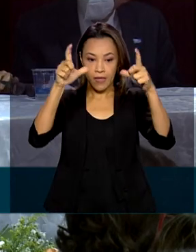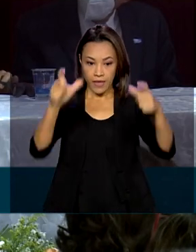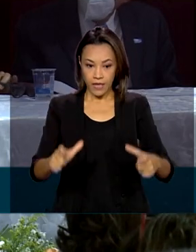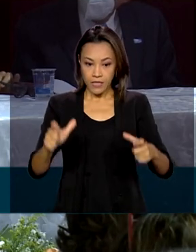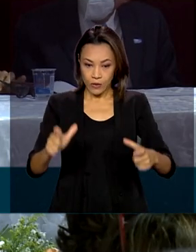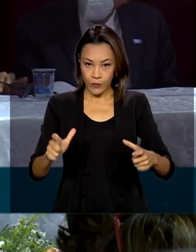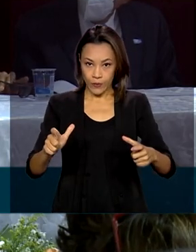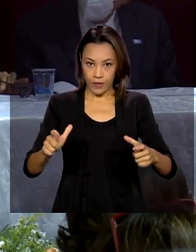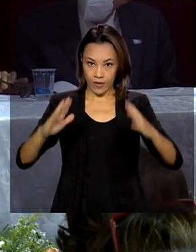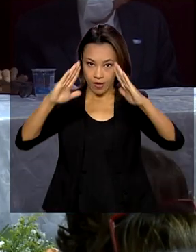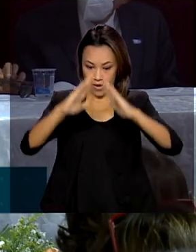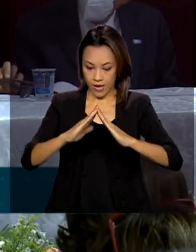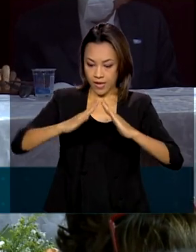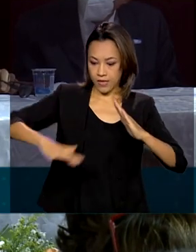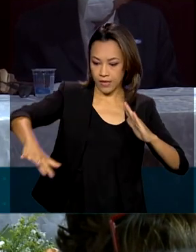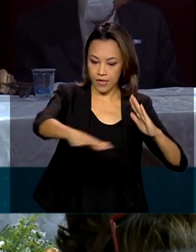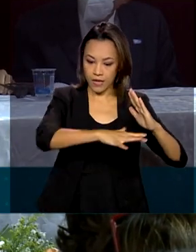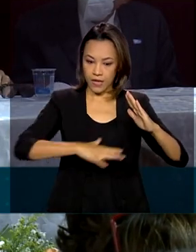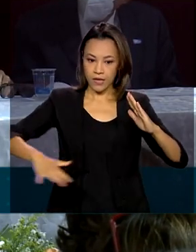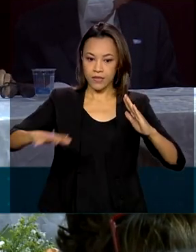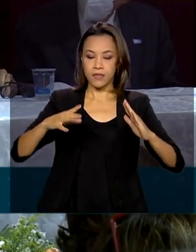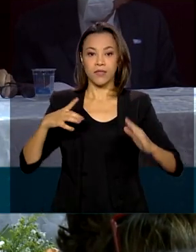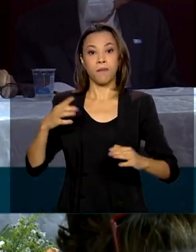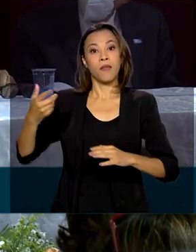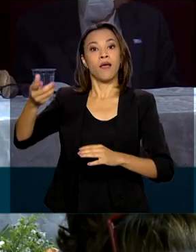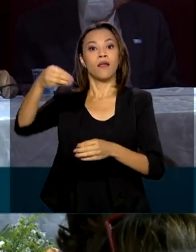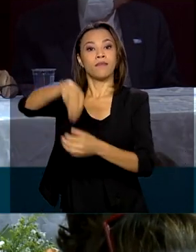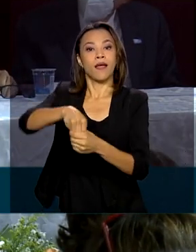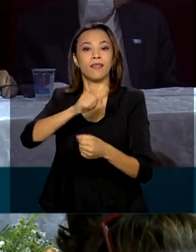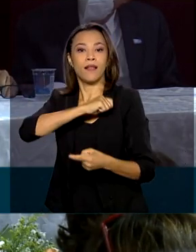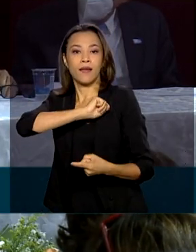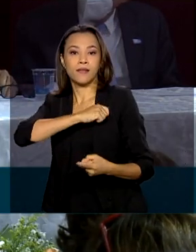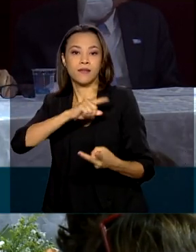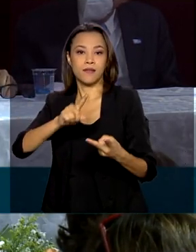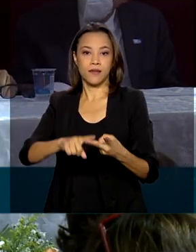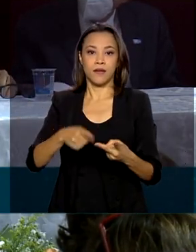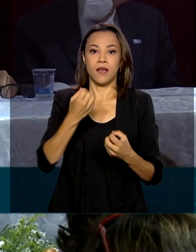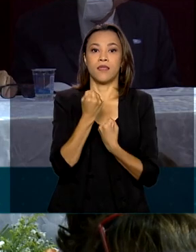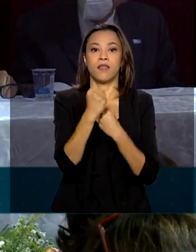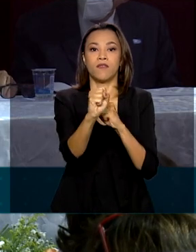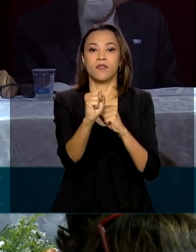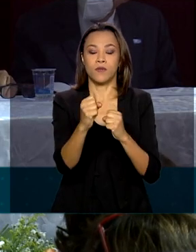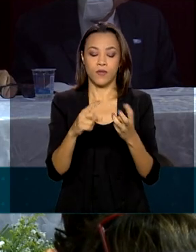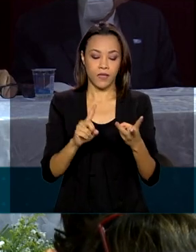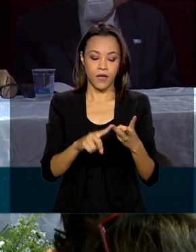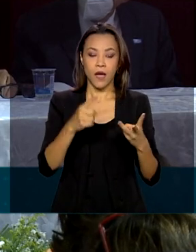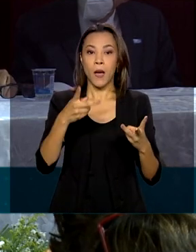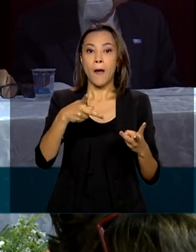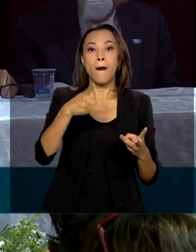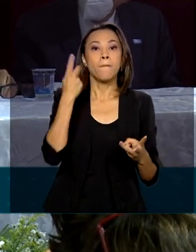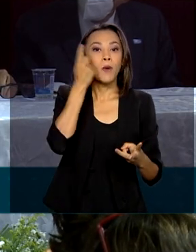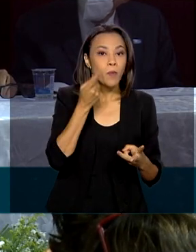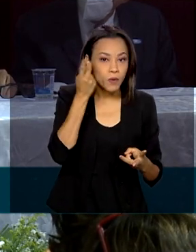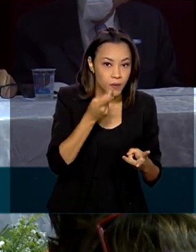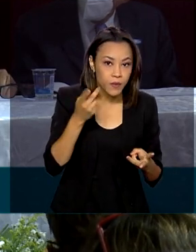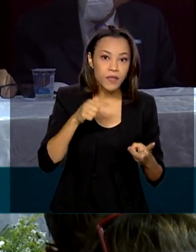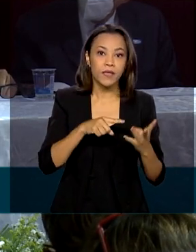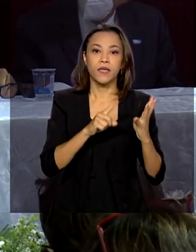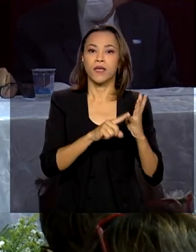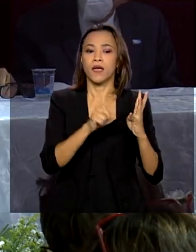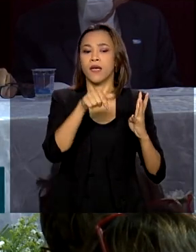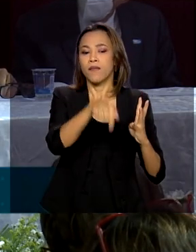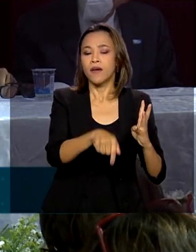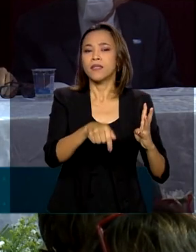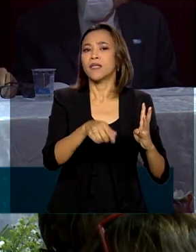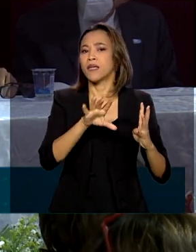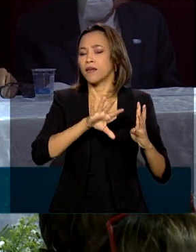estar lá dentro, governador, a Delegacia da Mulher, a Defensoria Pública, a Promotoria, vai estar lá dentro a Patrulha Maria da Penha.